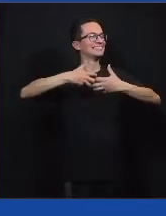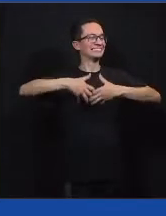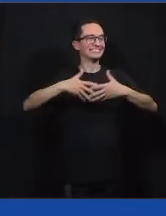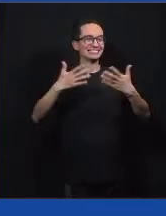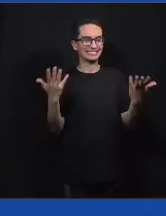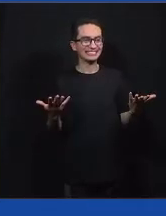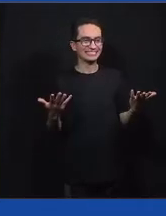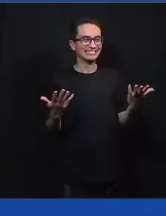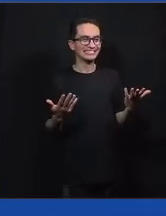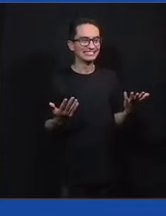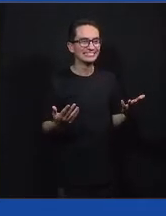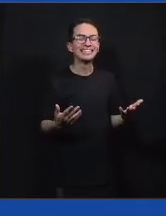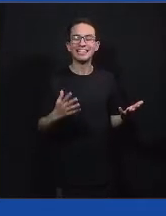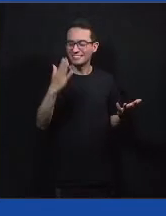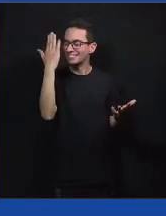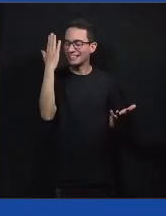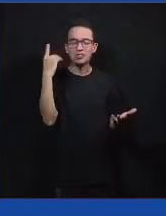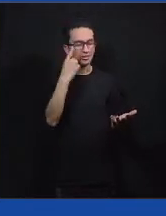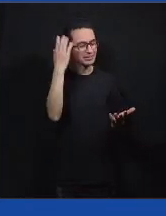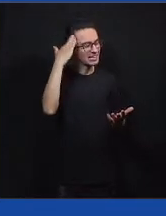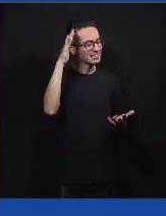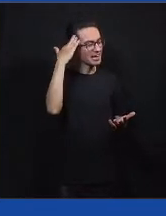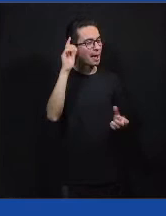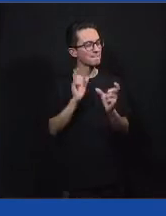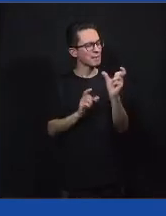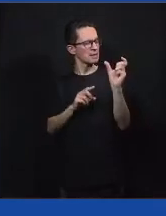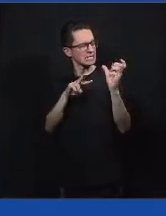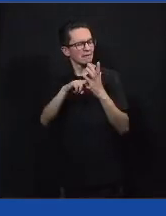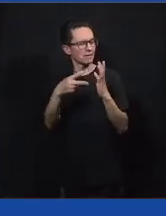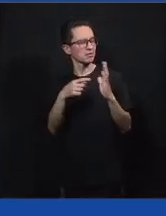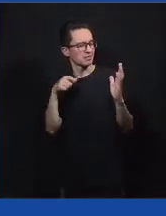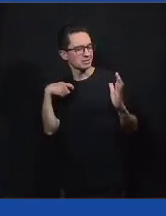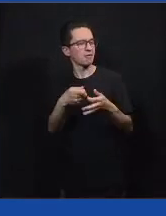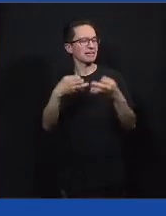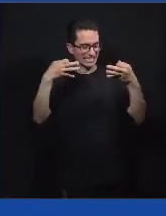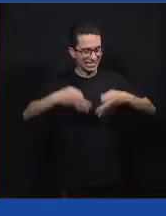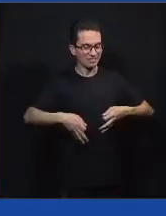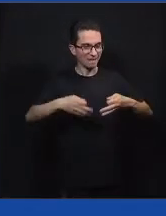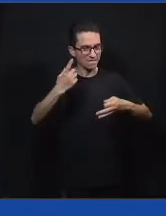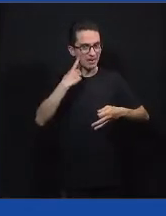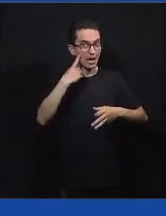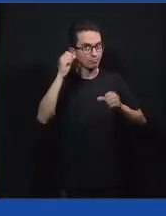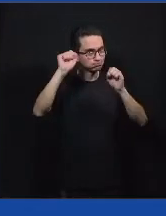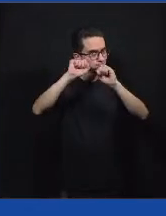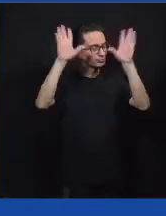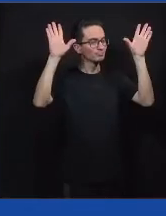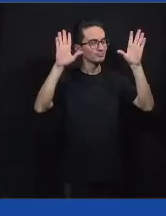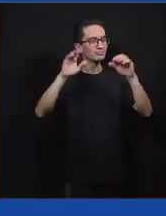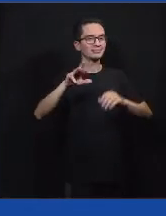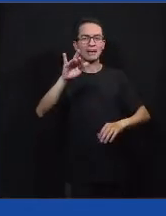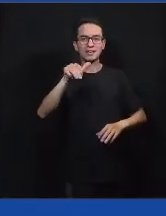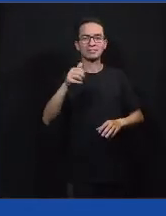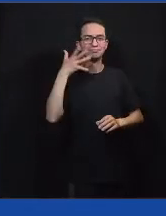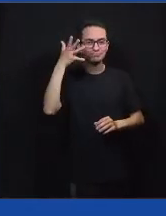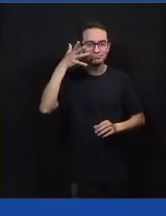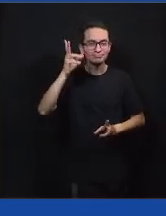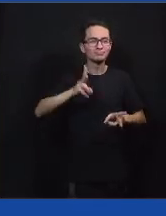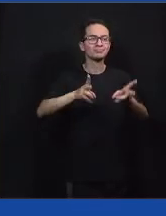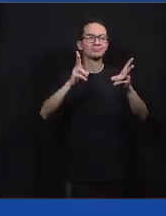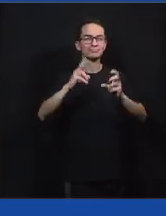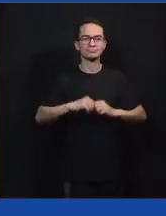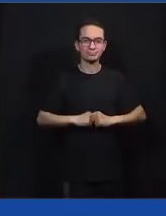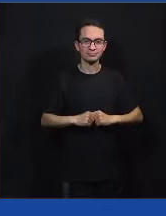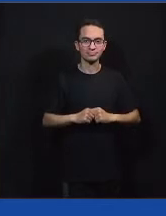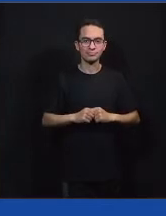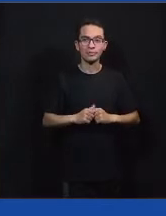sim, amigo. Daqui a pouco a gente acha a palavra certa. Ela vai vindo. Uma hora ela aparece. Vai lá, Rafa. Acho que quando a gente